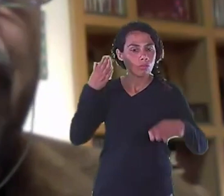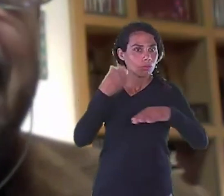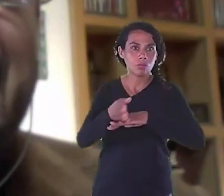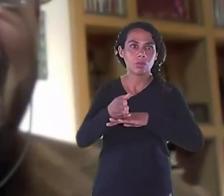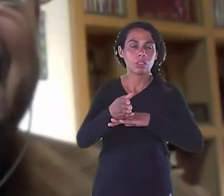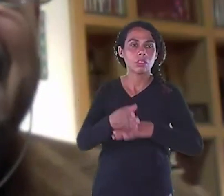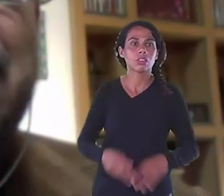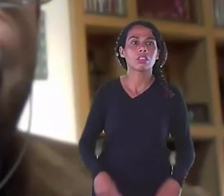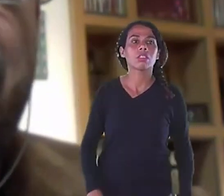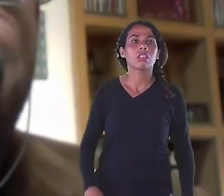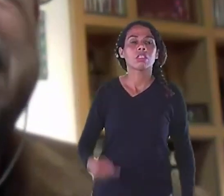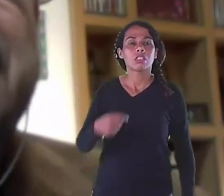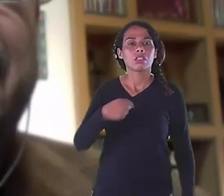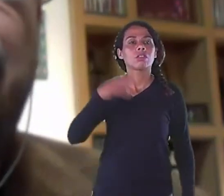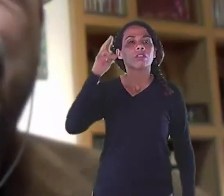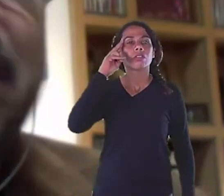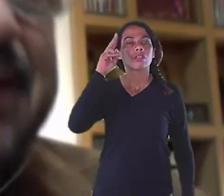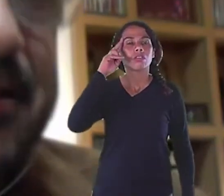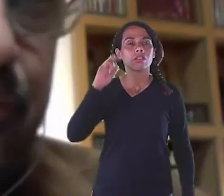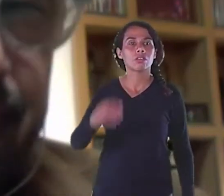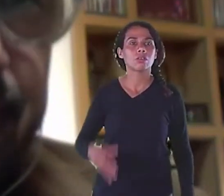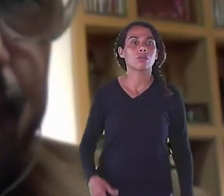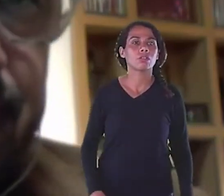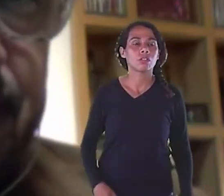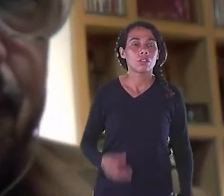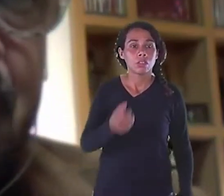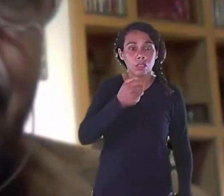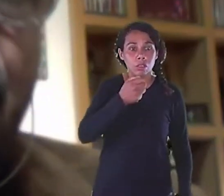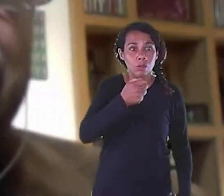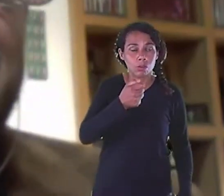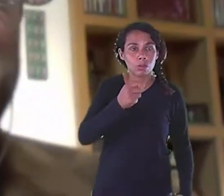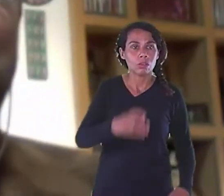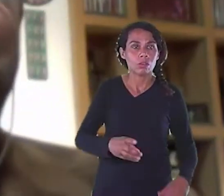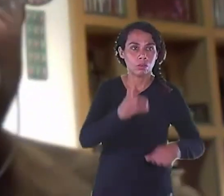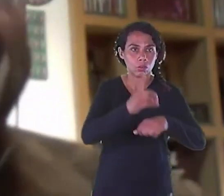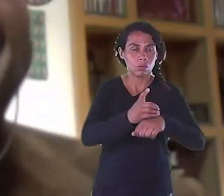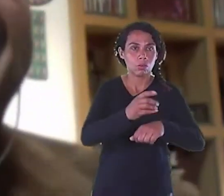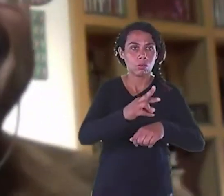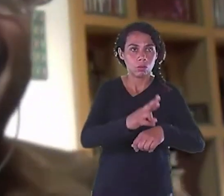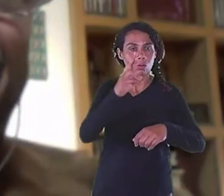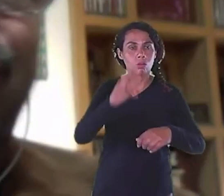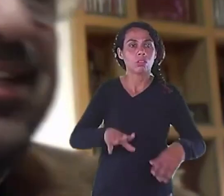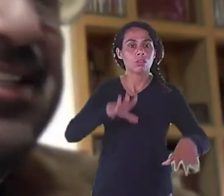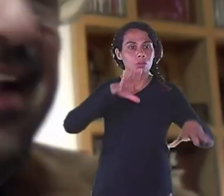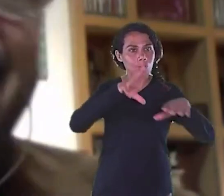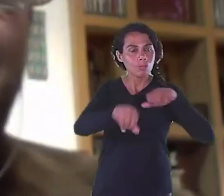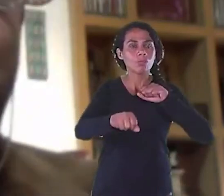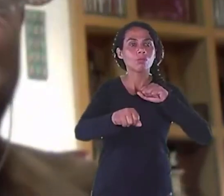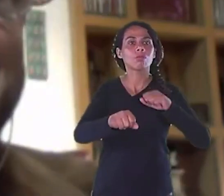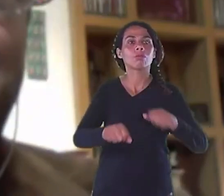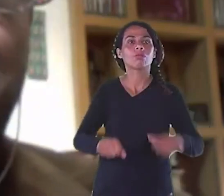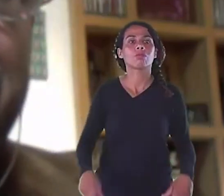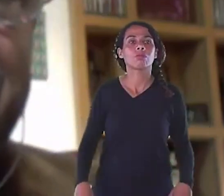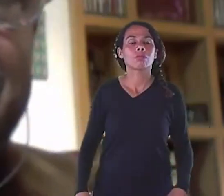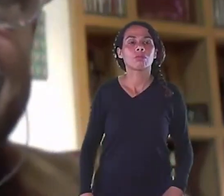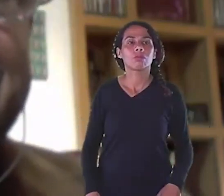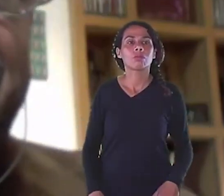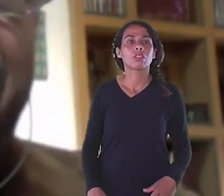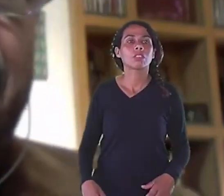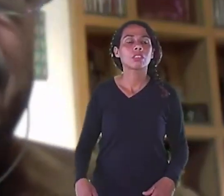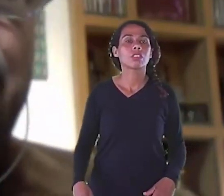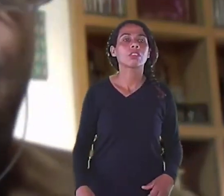doutorado Foi a relação Entre o design E a globalização Ou seja Quando você analisar O design Dentro da globalização